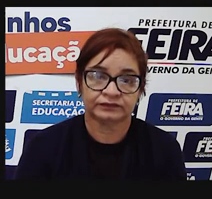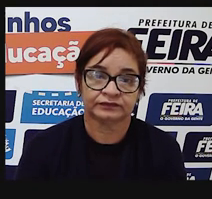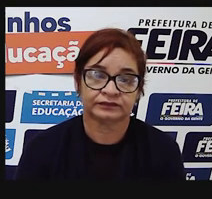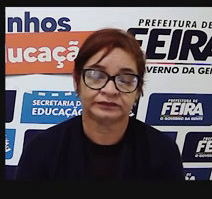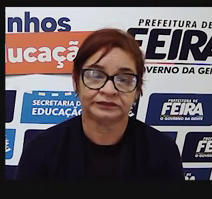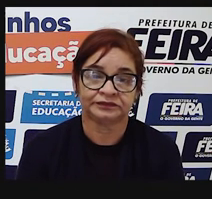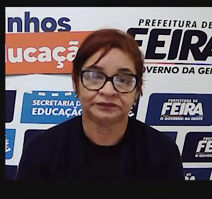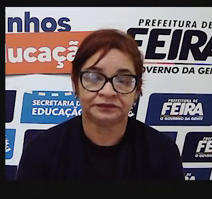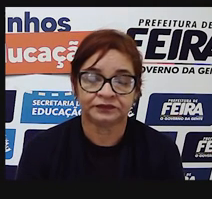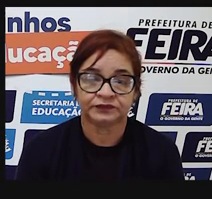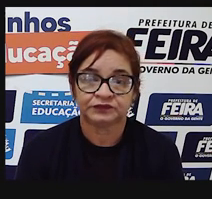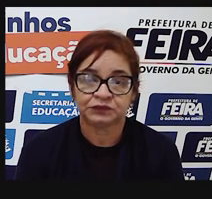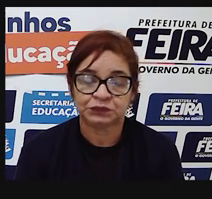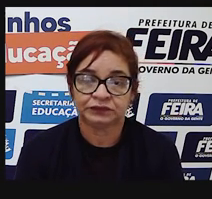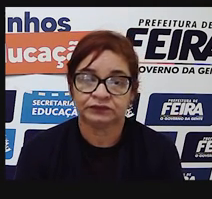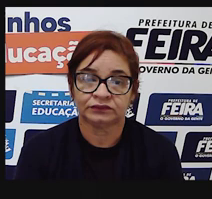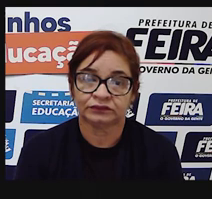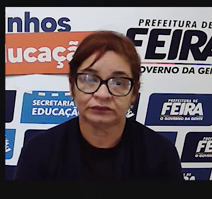é a interrogação.